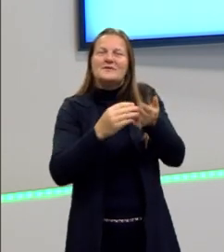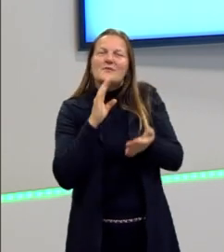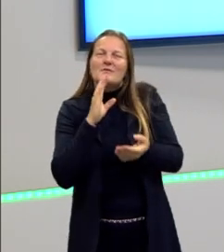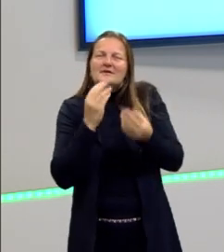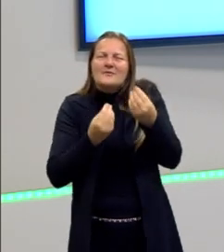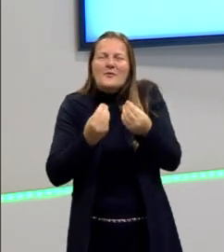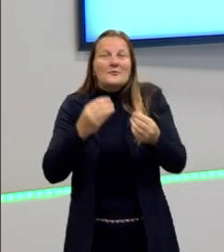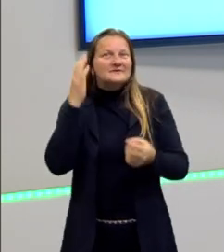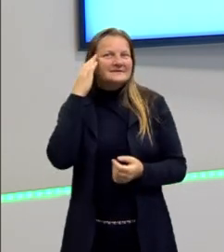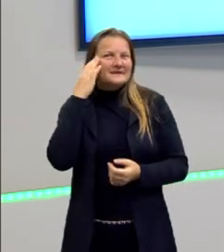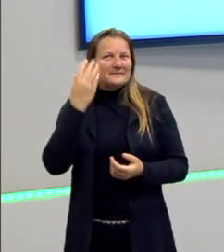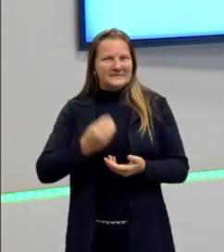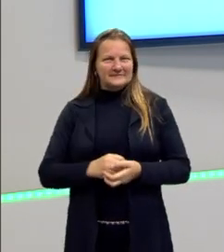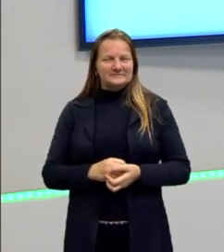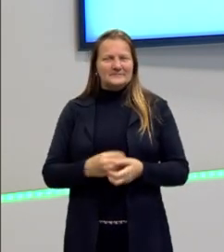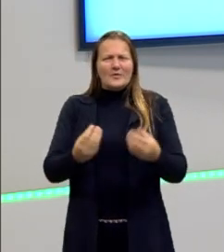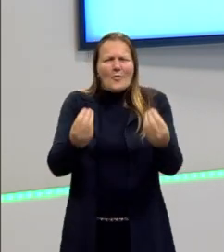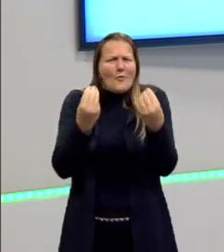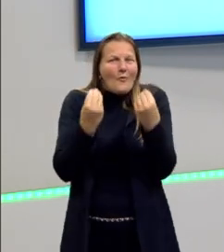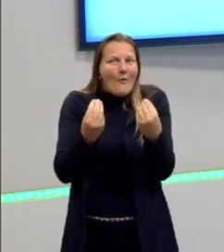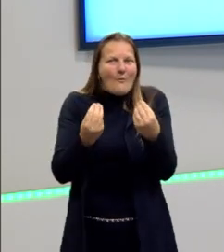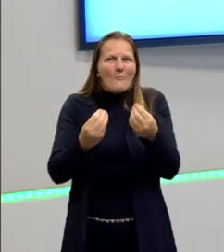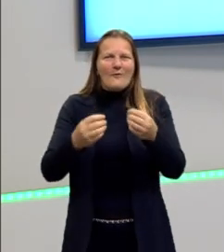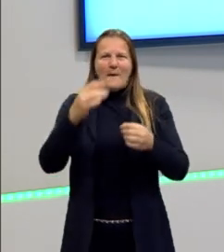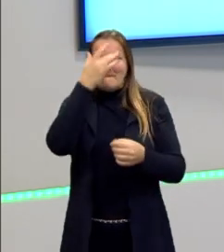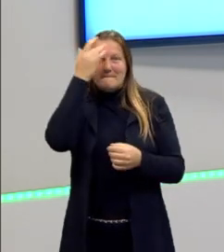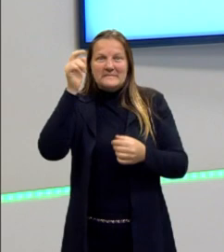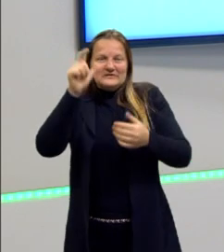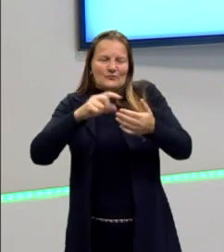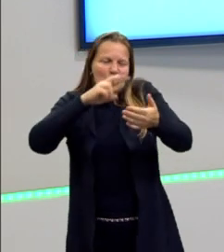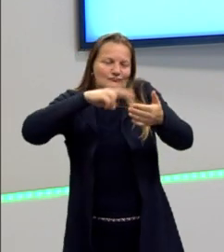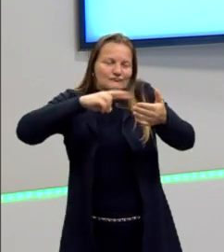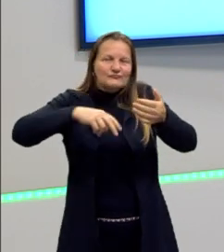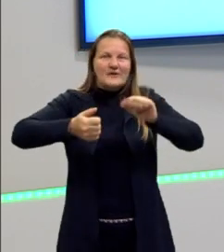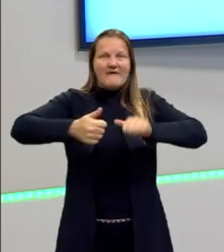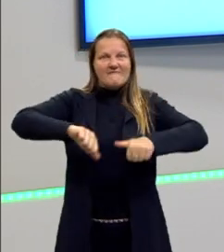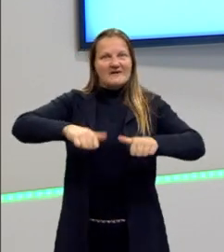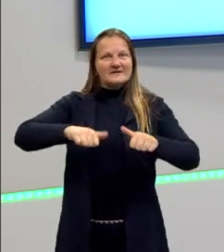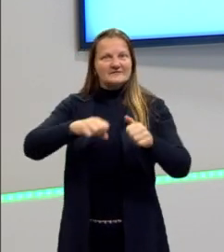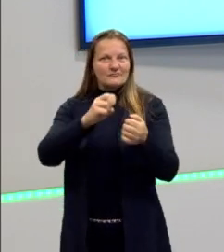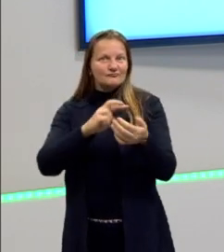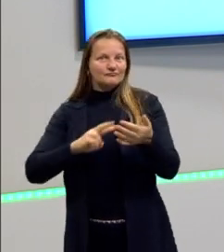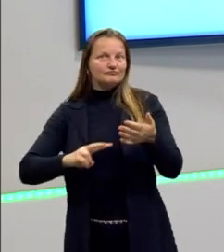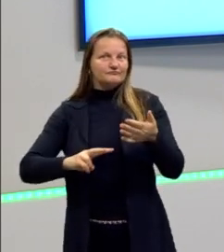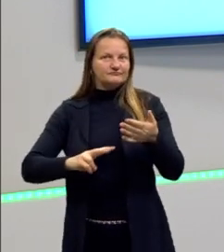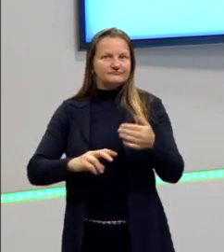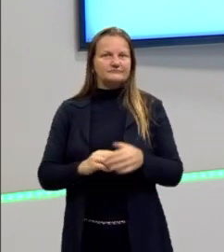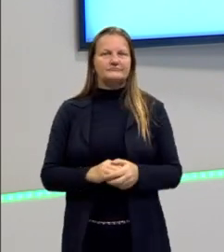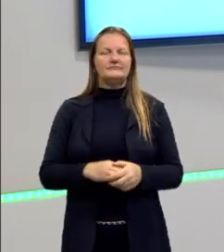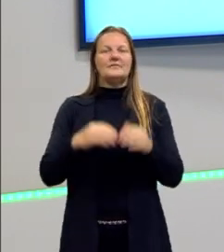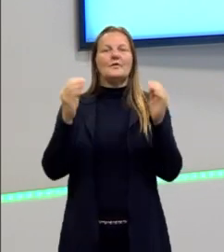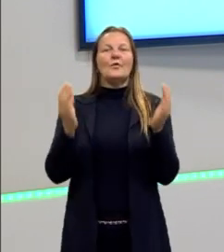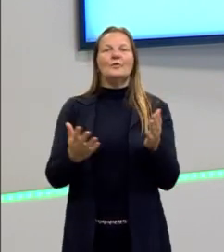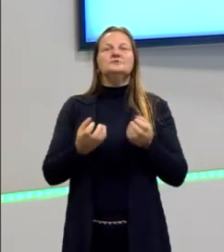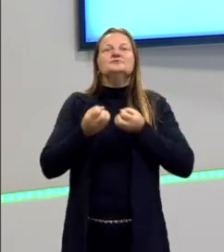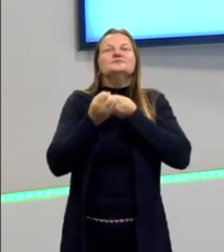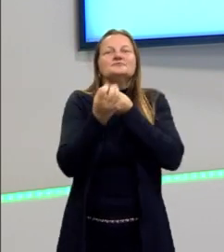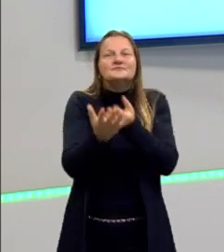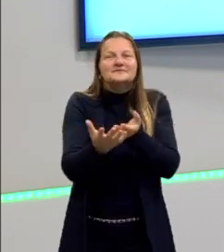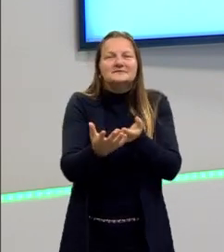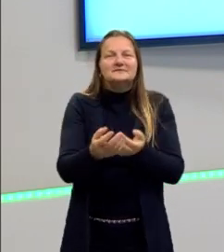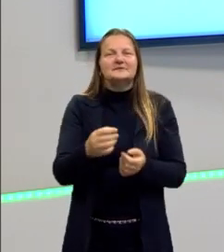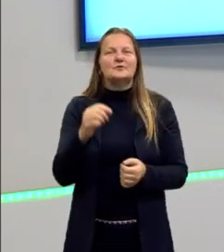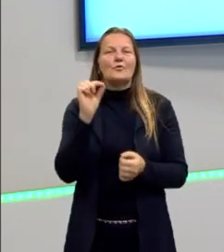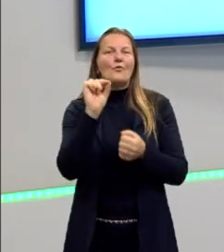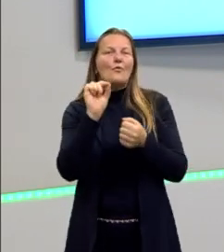e saber como o corretor avalia o meu texto? Hoje eu vou te contar o